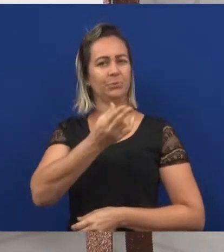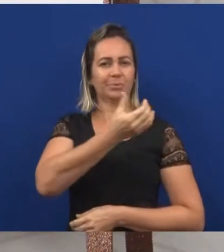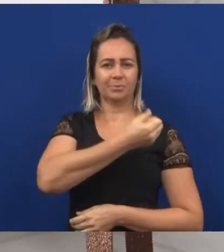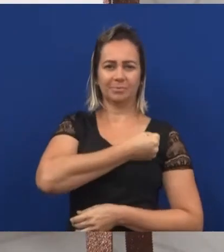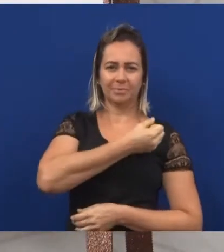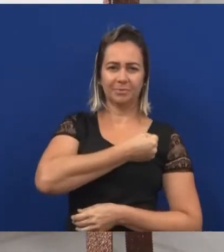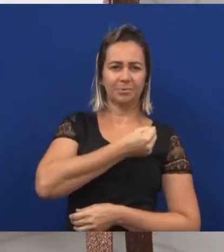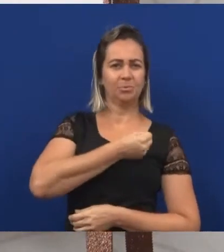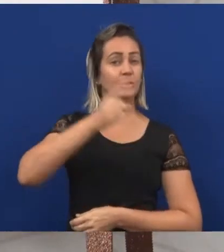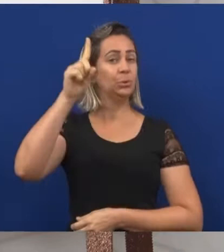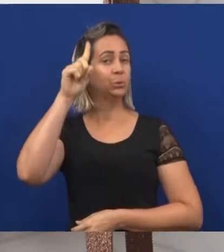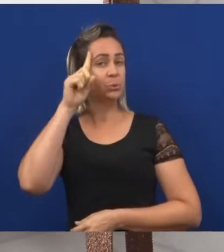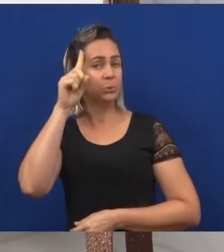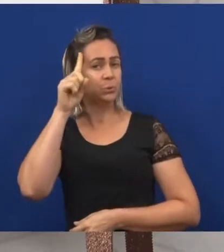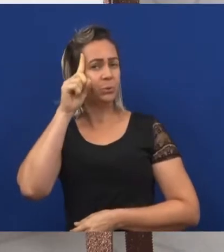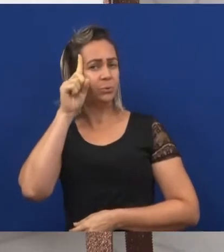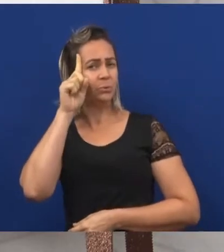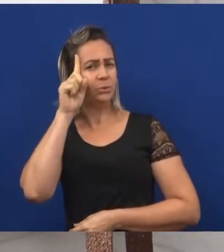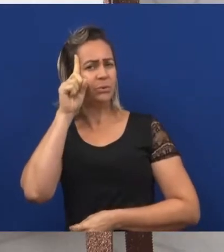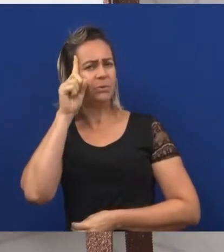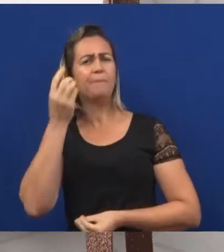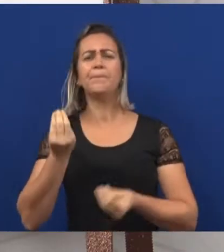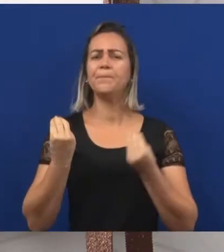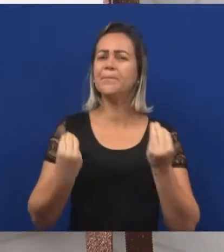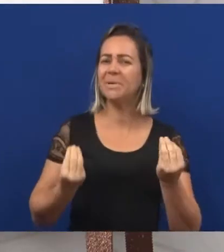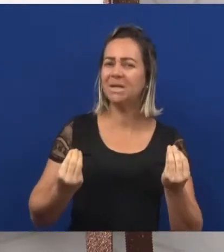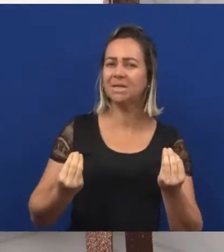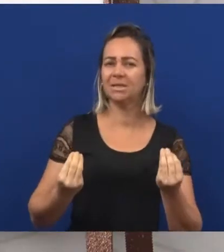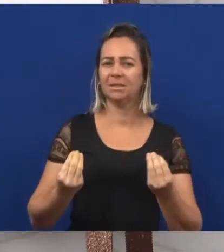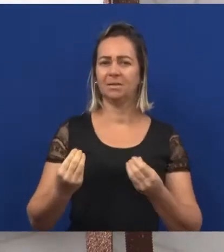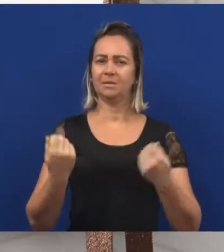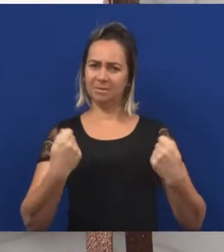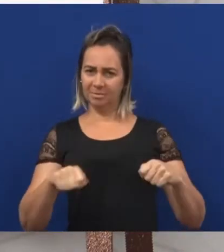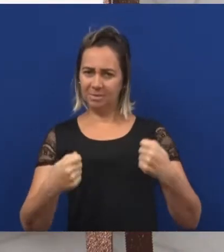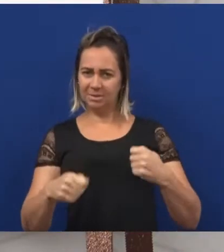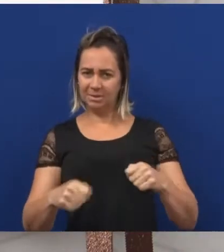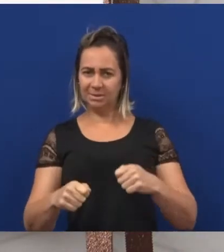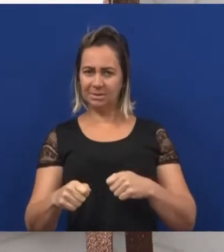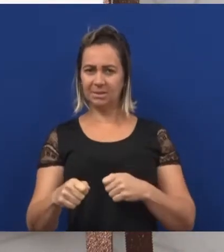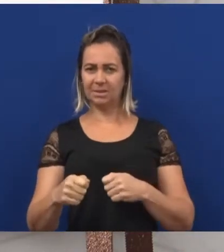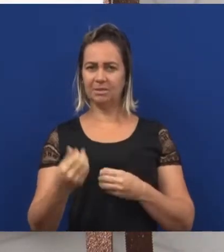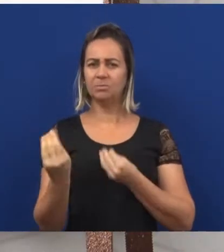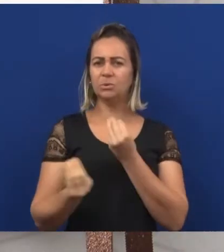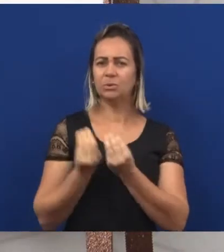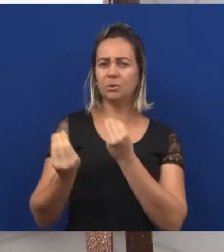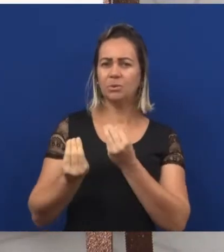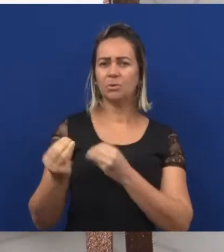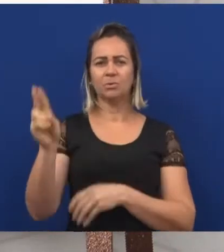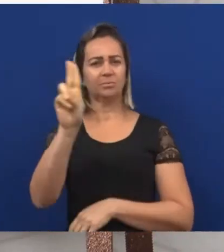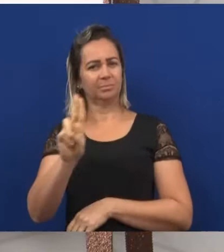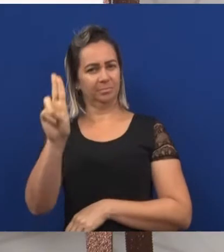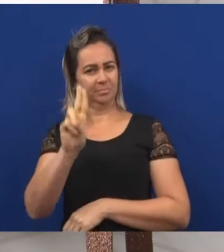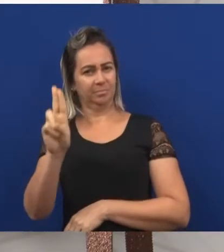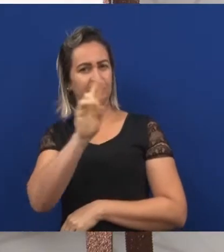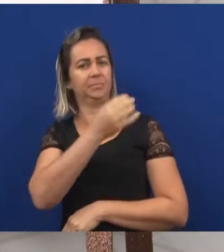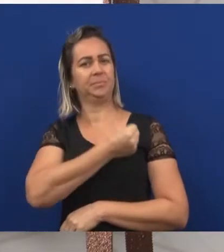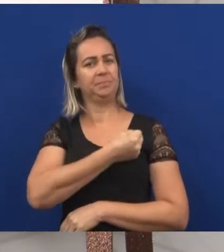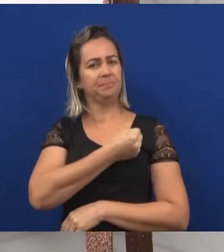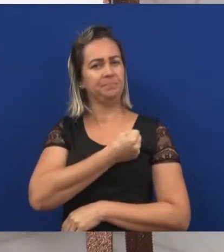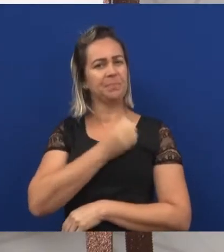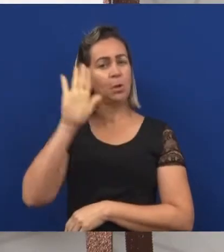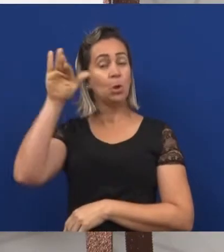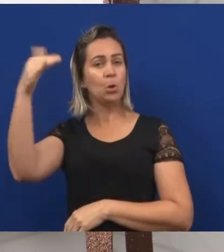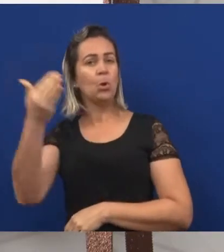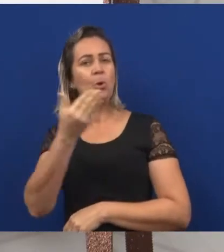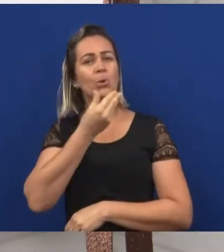podemos usar os números no nosso dia a dia. Quando o Gabriel estava organizando seu